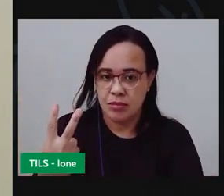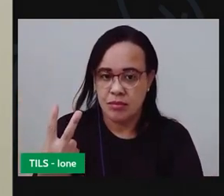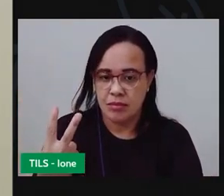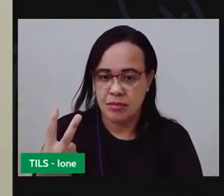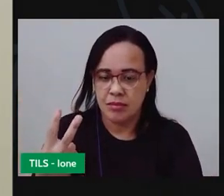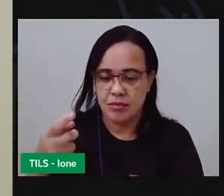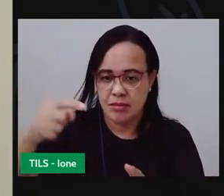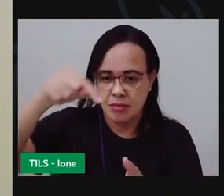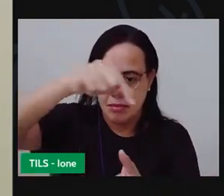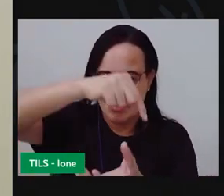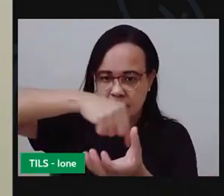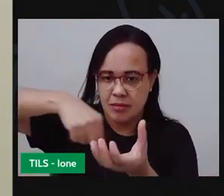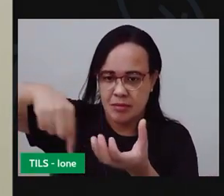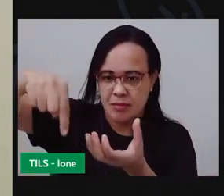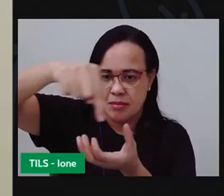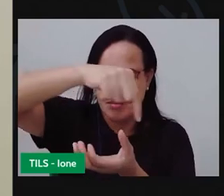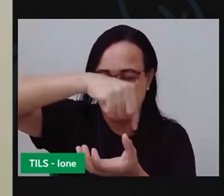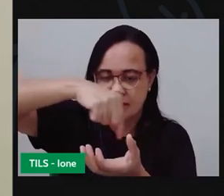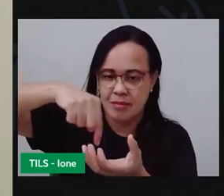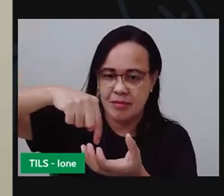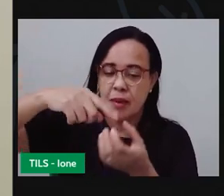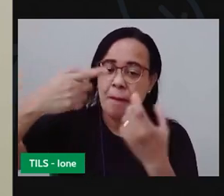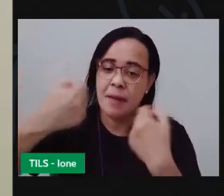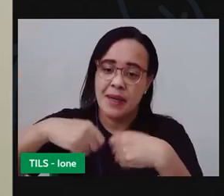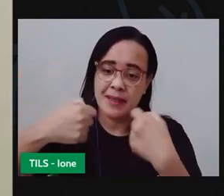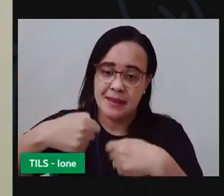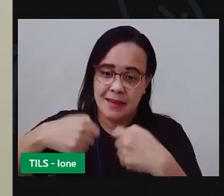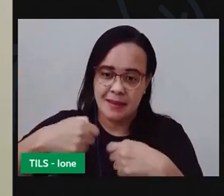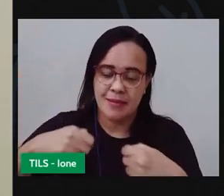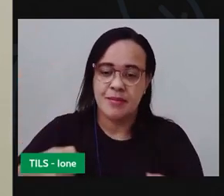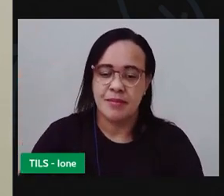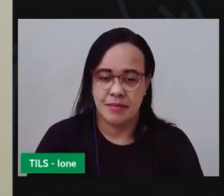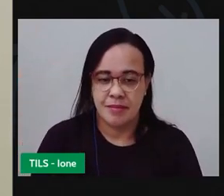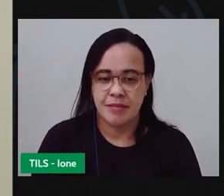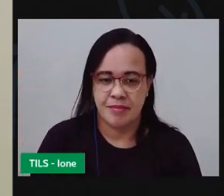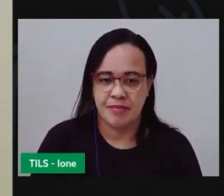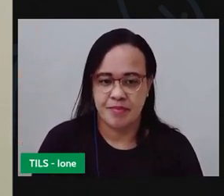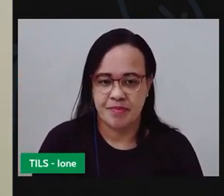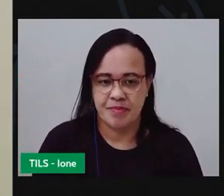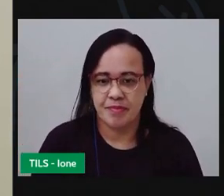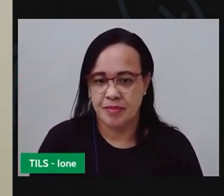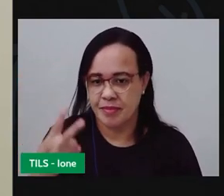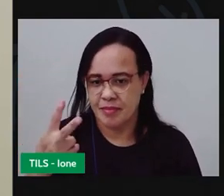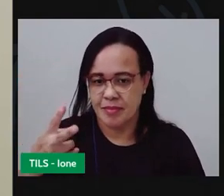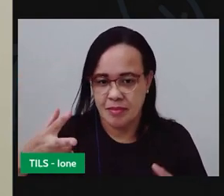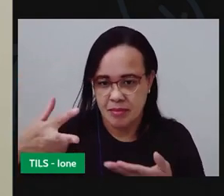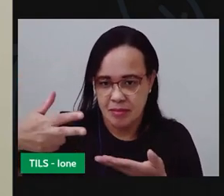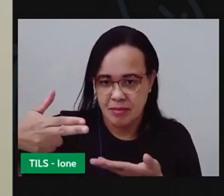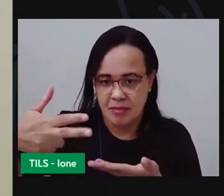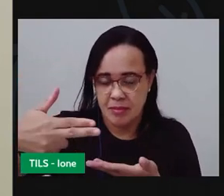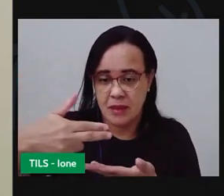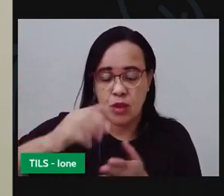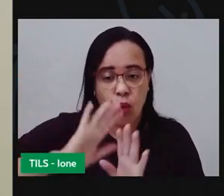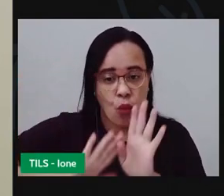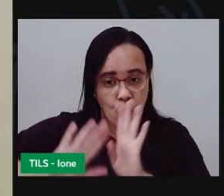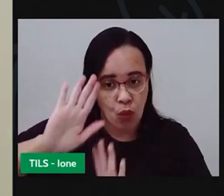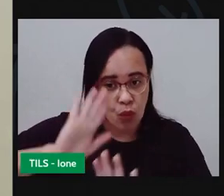tiras para produzir as argolas. faço o mesmo protetor. Viro ela aqui